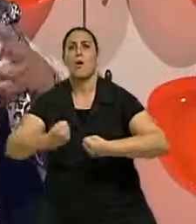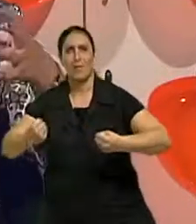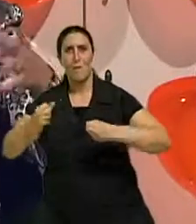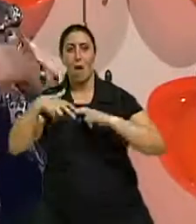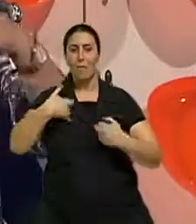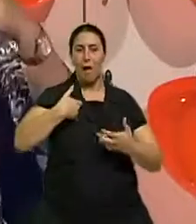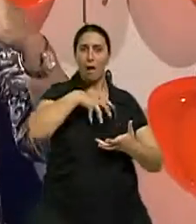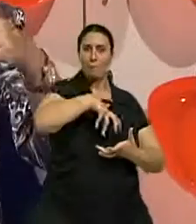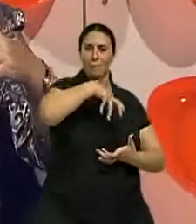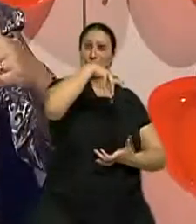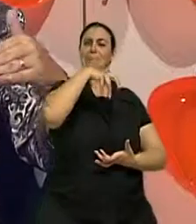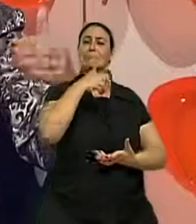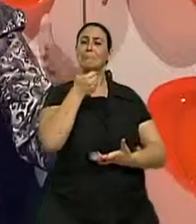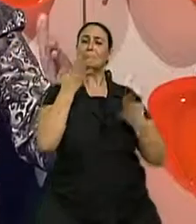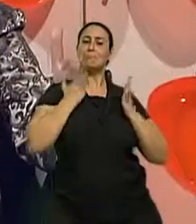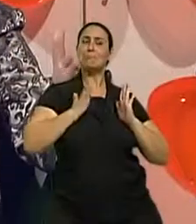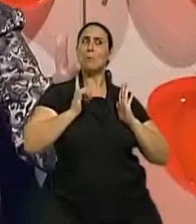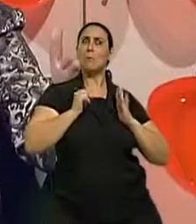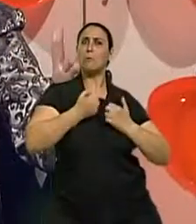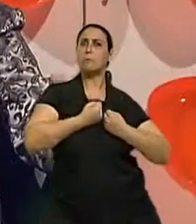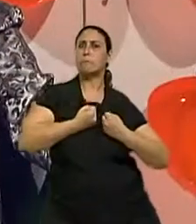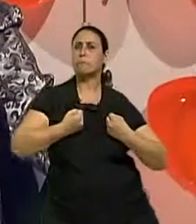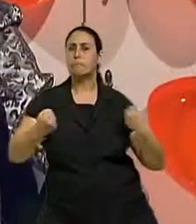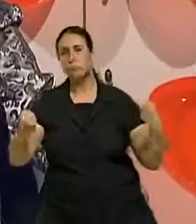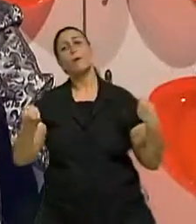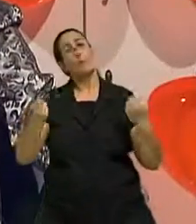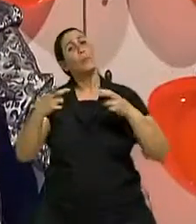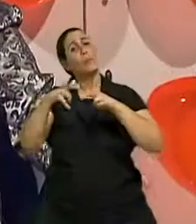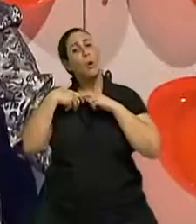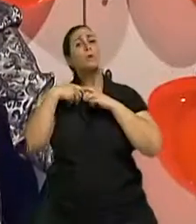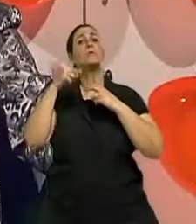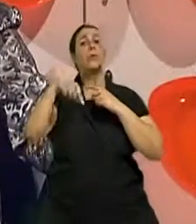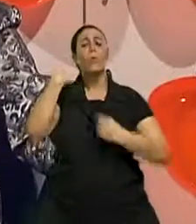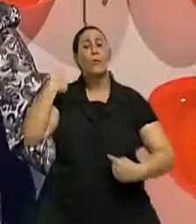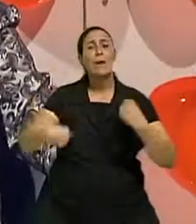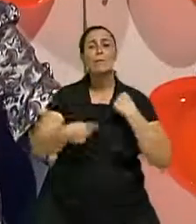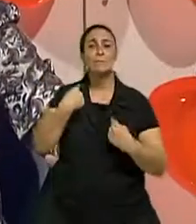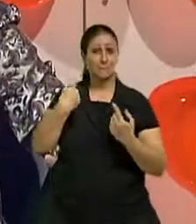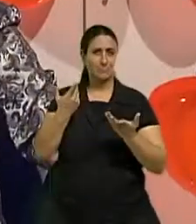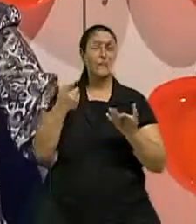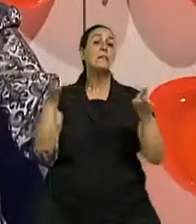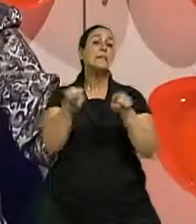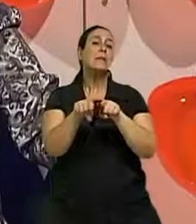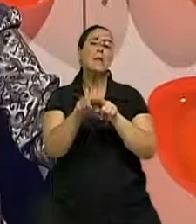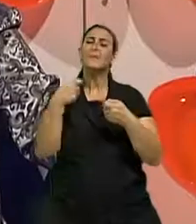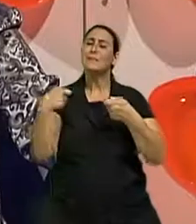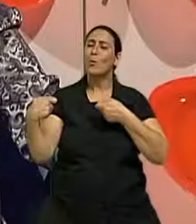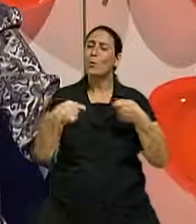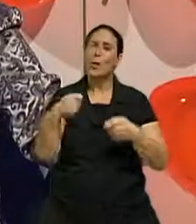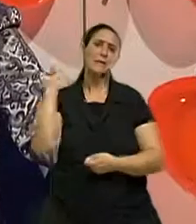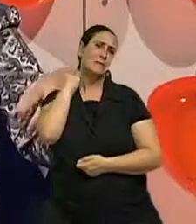É uma verdade. Então, o exercício físico ajuda nessa fase. O controle do estresse, né? O único